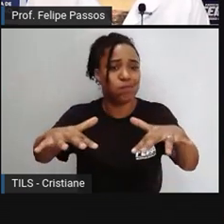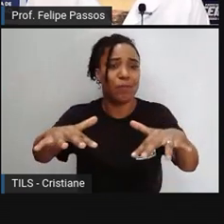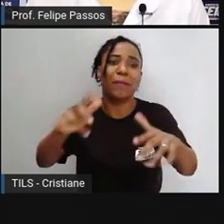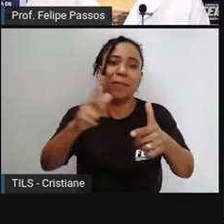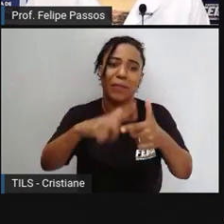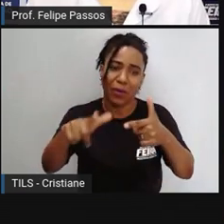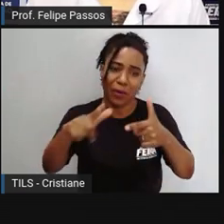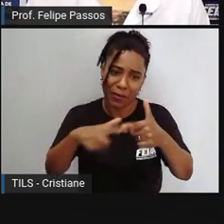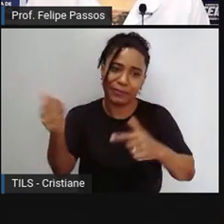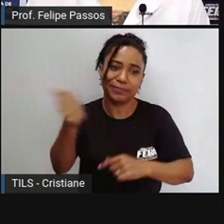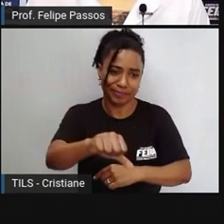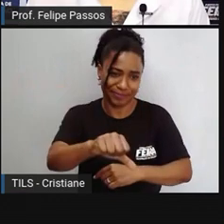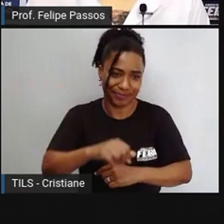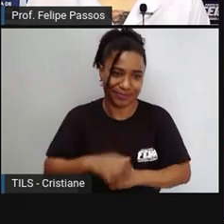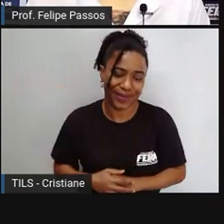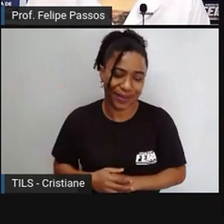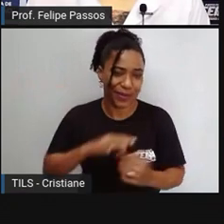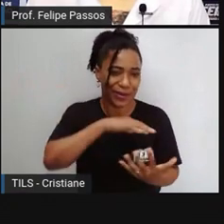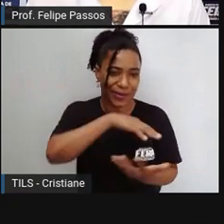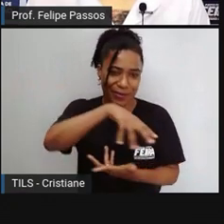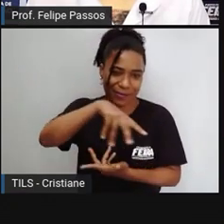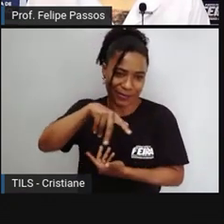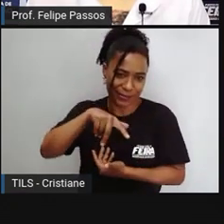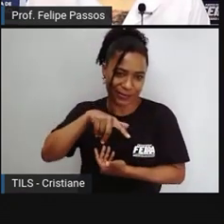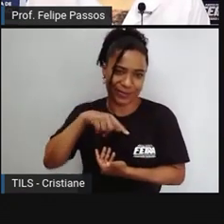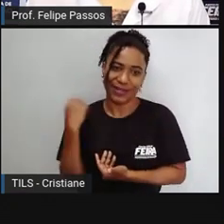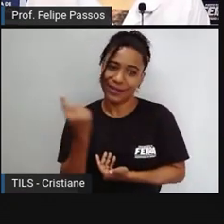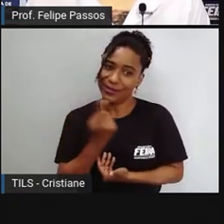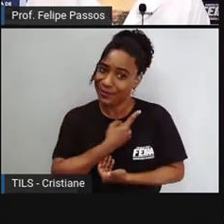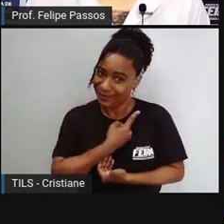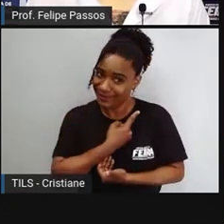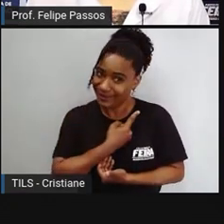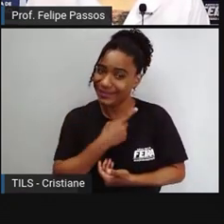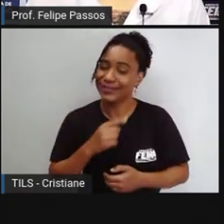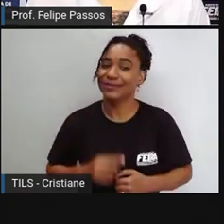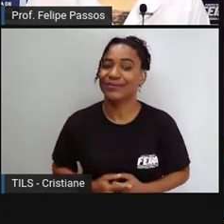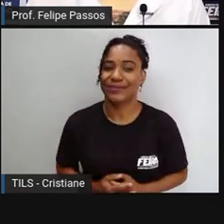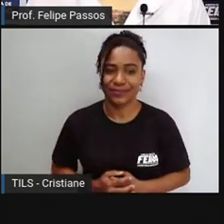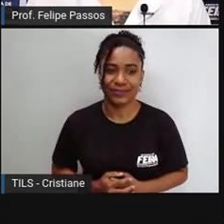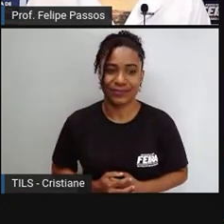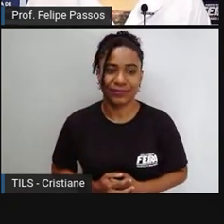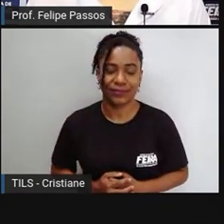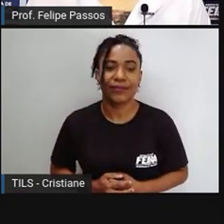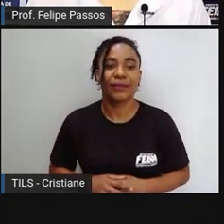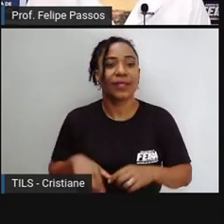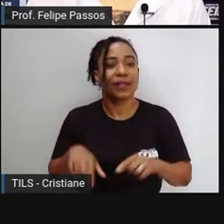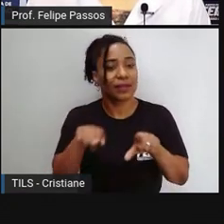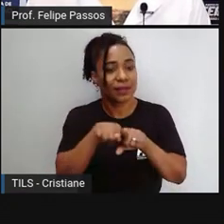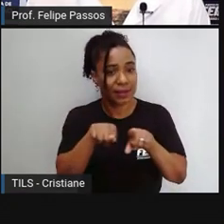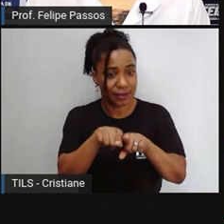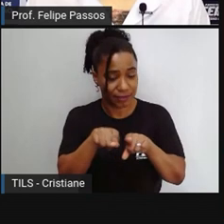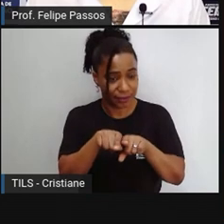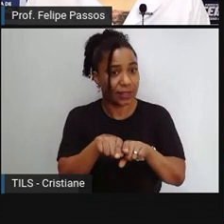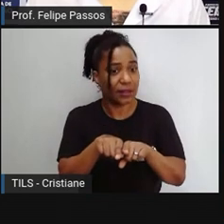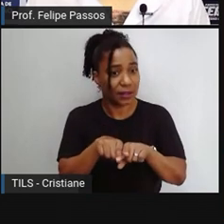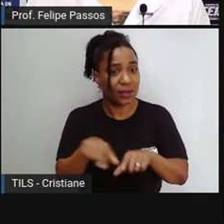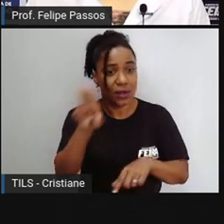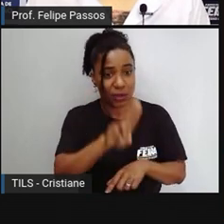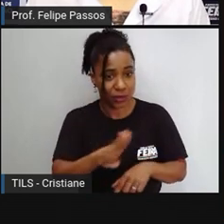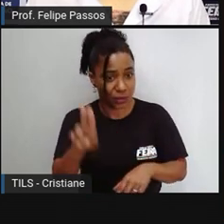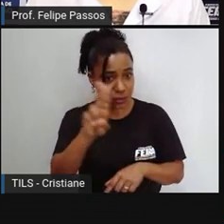como um todo. Bem de uso comum e essencial,